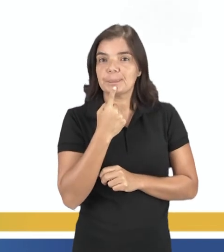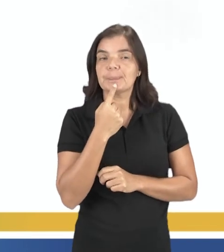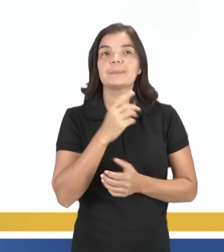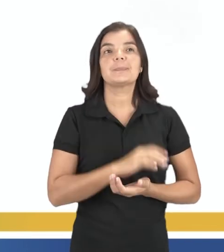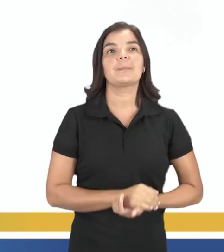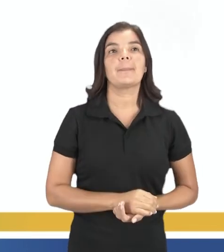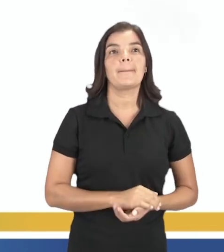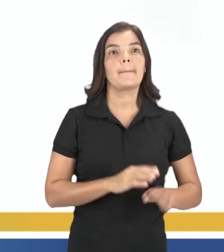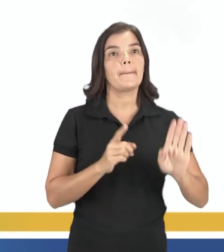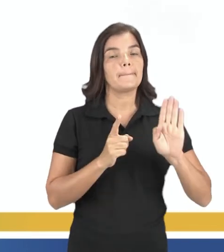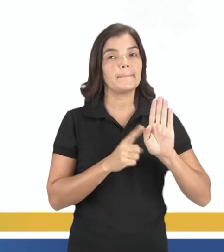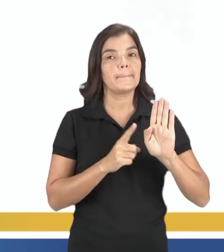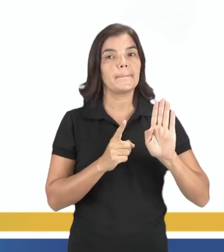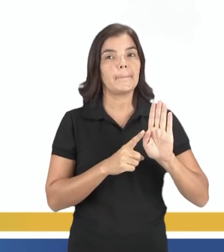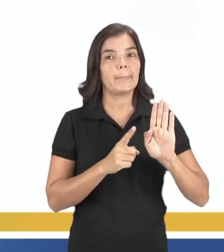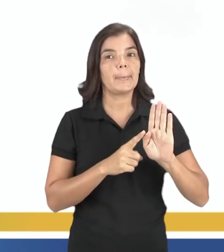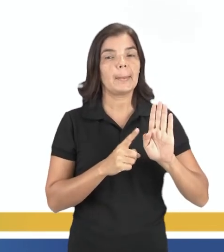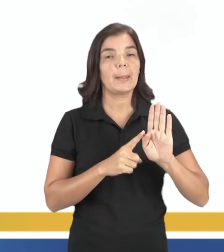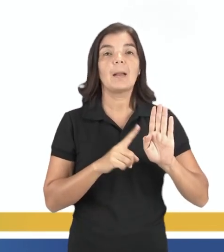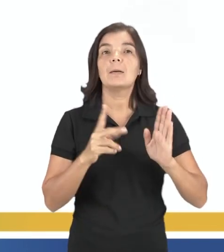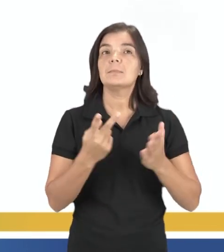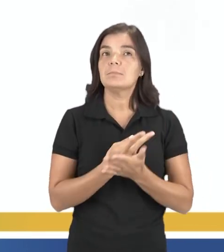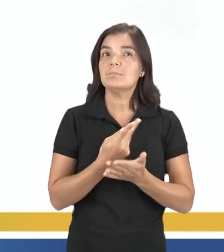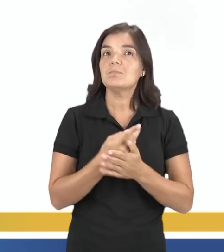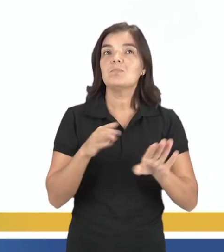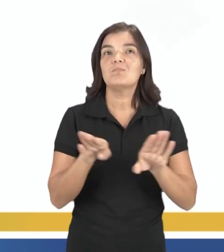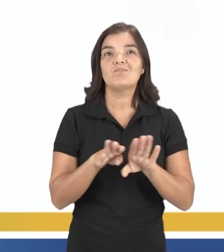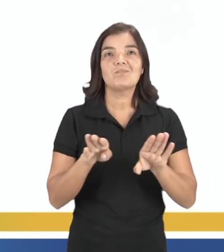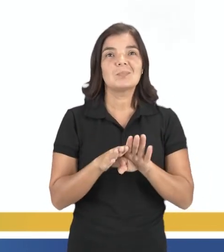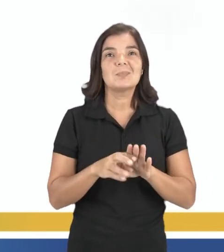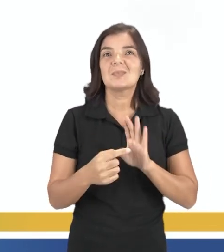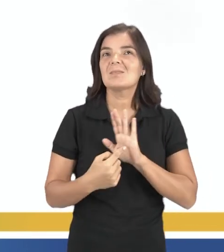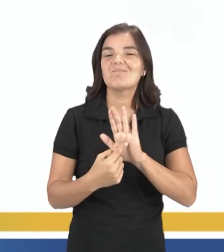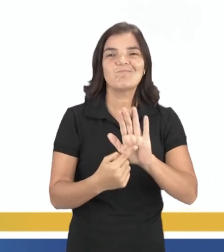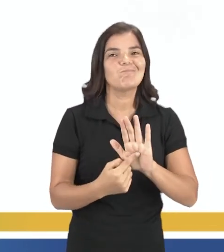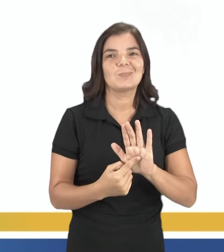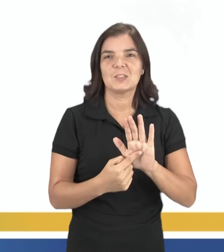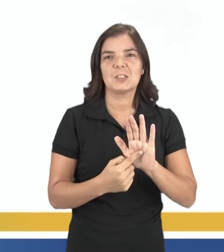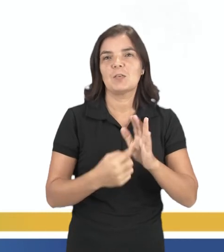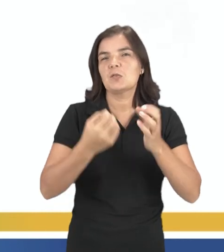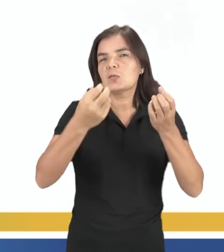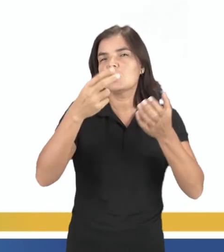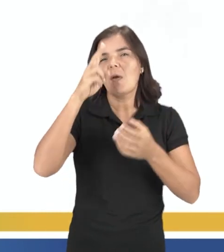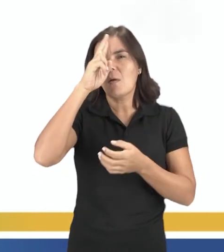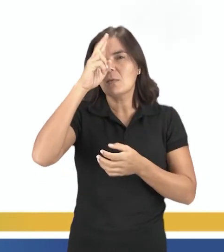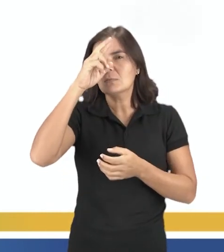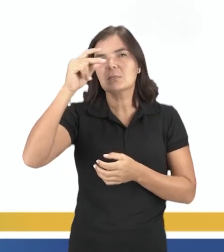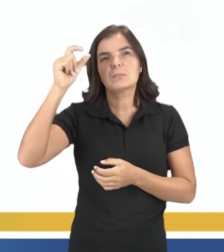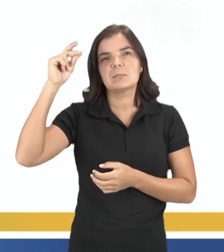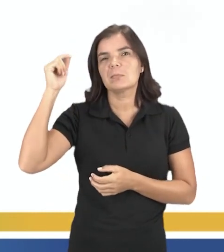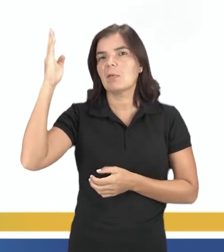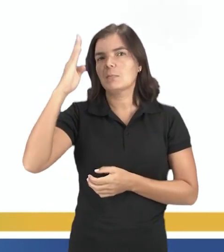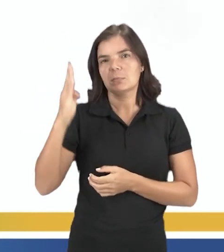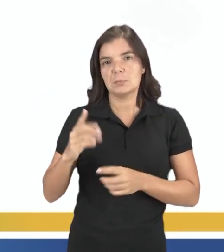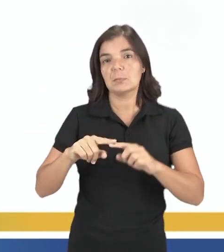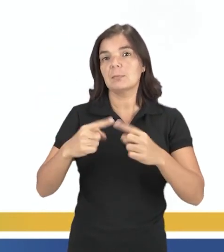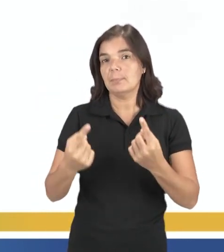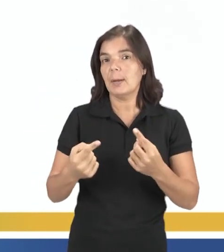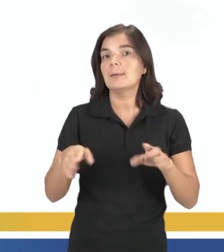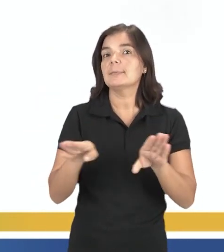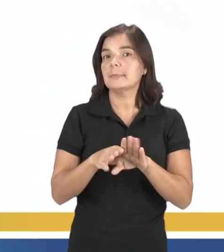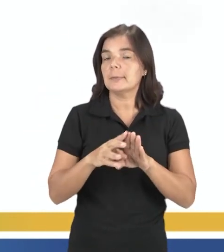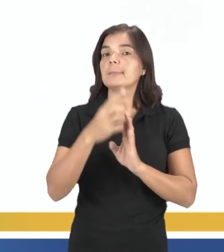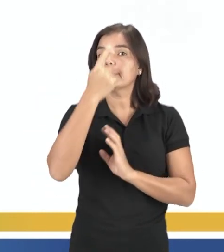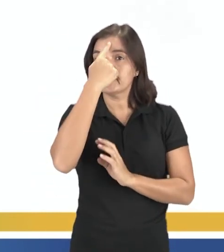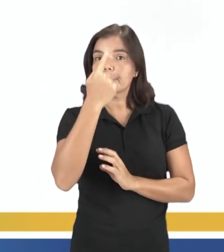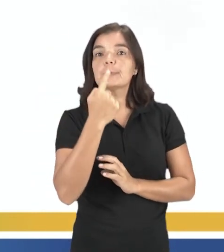obra. A letra B é incorreta porque aqui não há uma representação de lendas nacionais, mas de